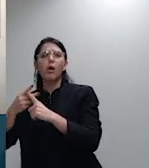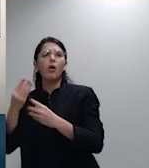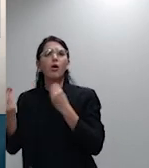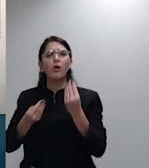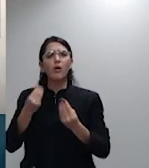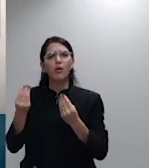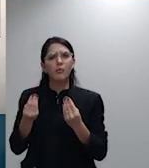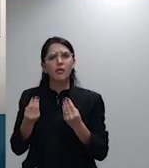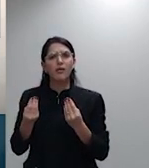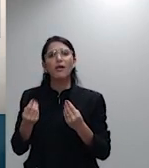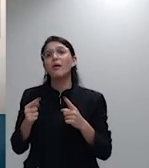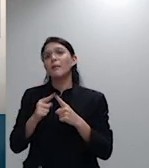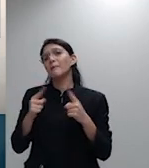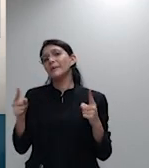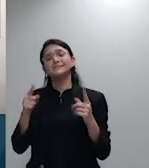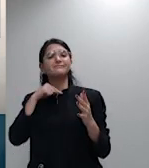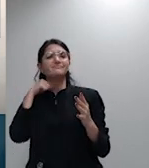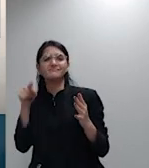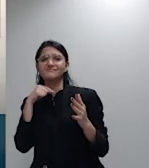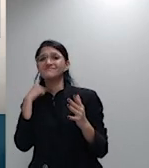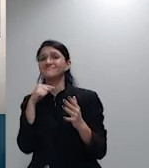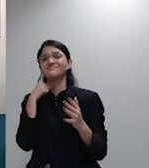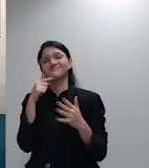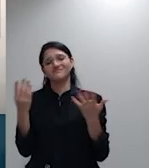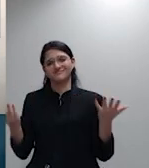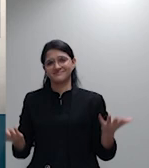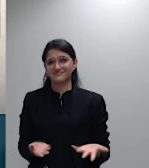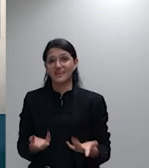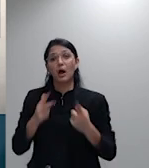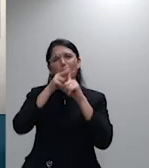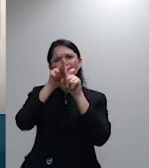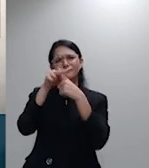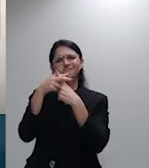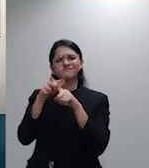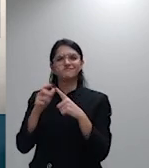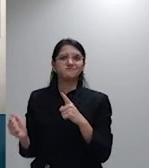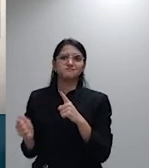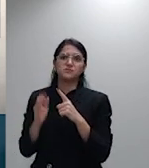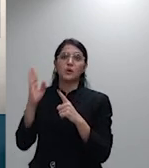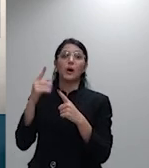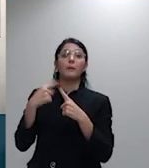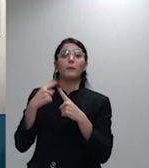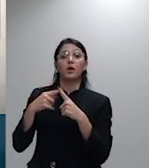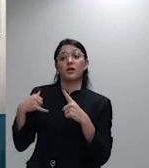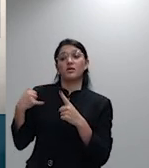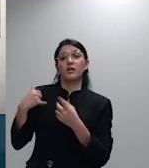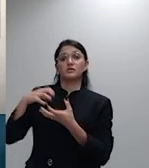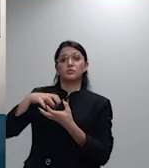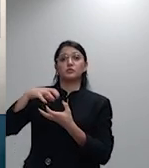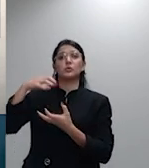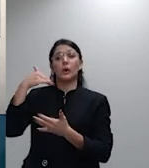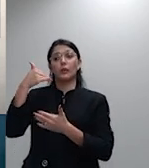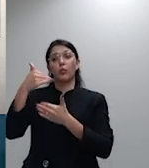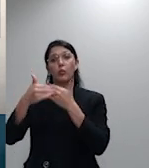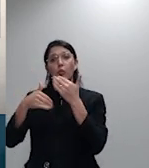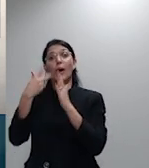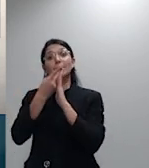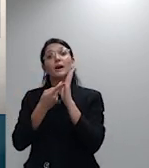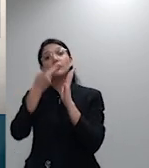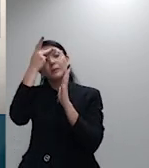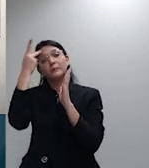capazes de coibir reajustes abusivos por faixa etária em planos coletivos excelências na verdade muitas